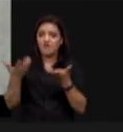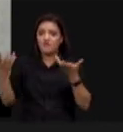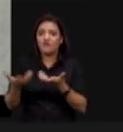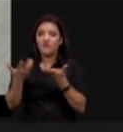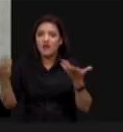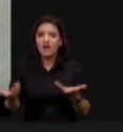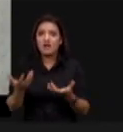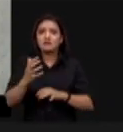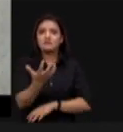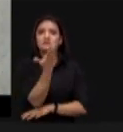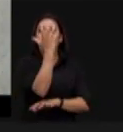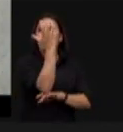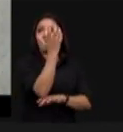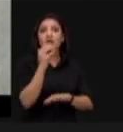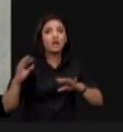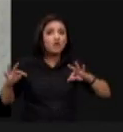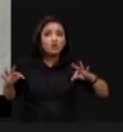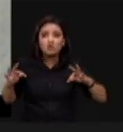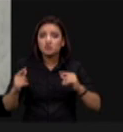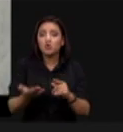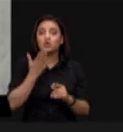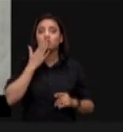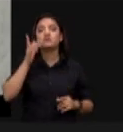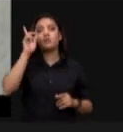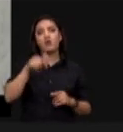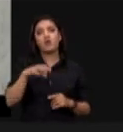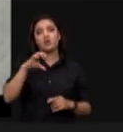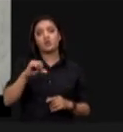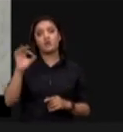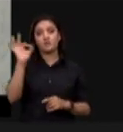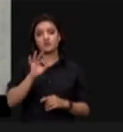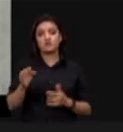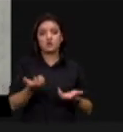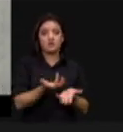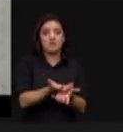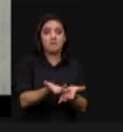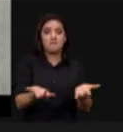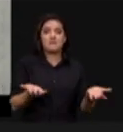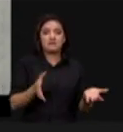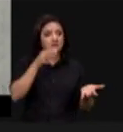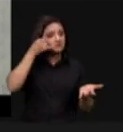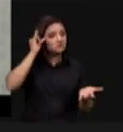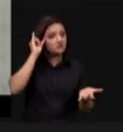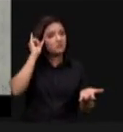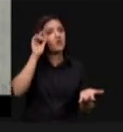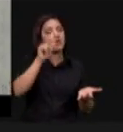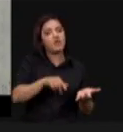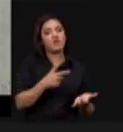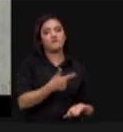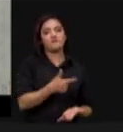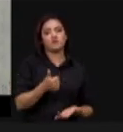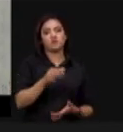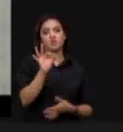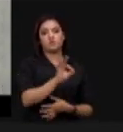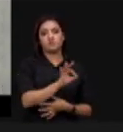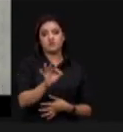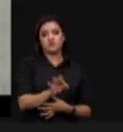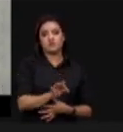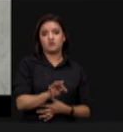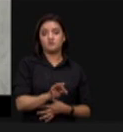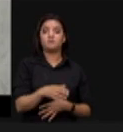o que é planta cultivada no Brasil, está em 9%. E as pastagens 21%, sendo que uma boa parte das pastagens que vão sendo